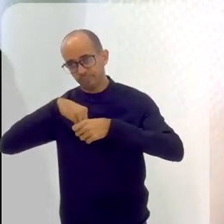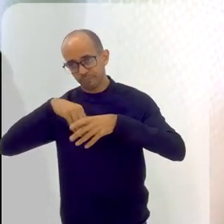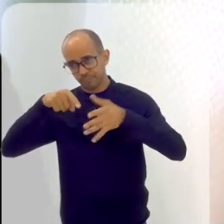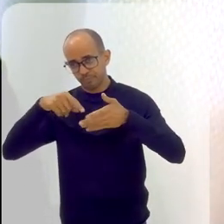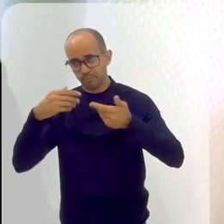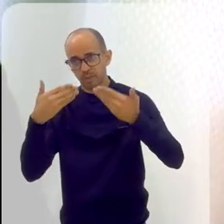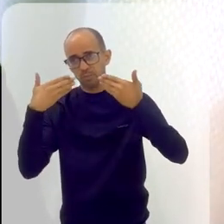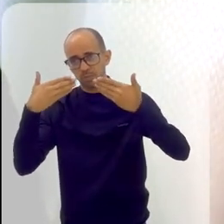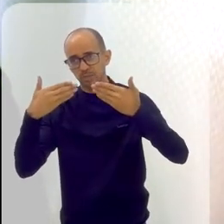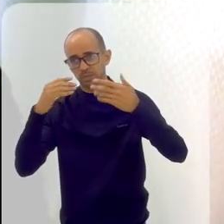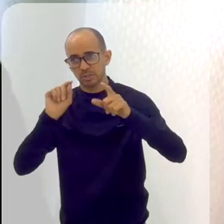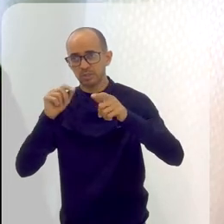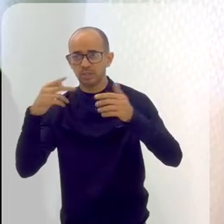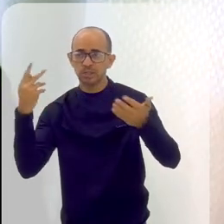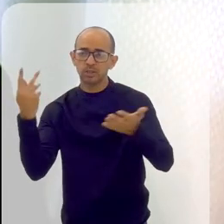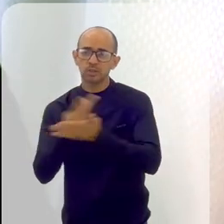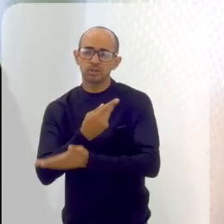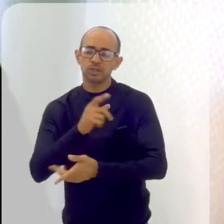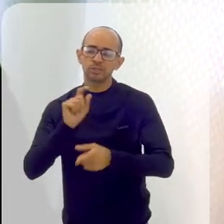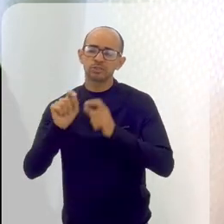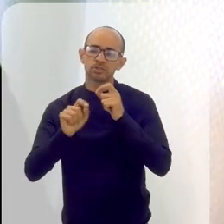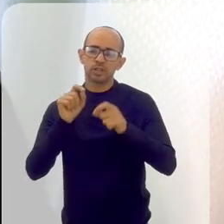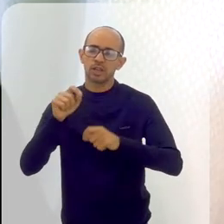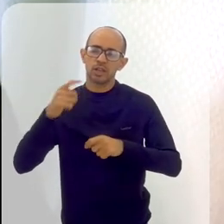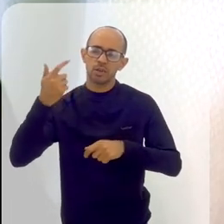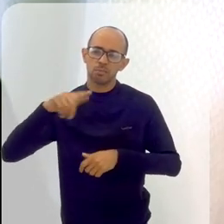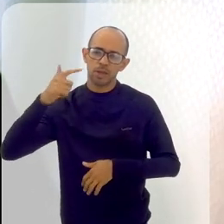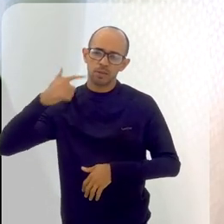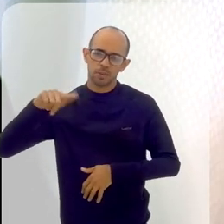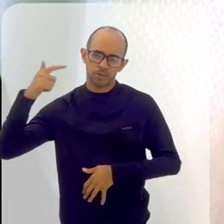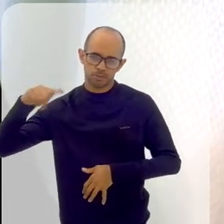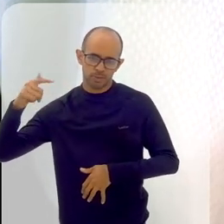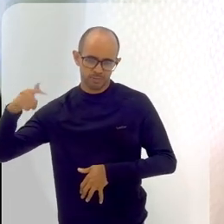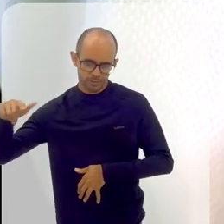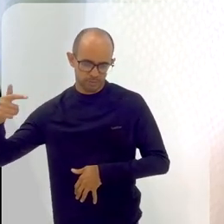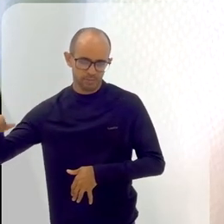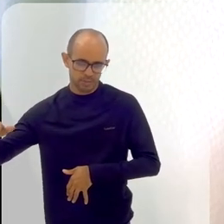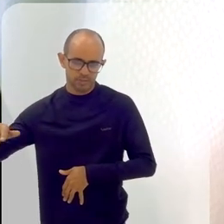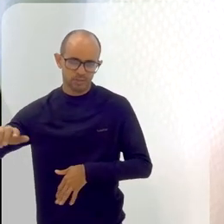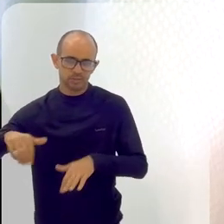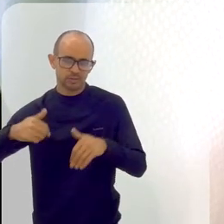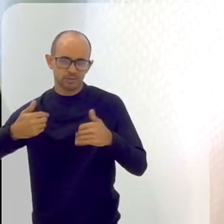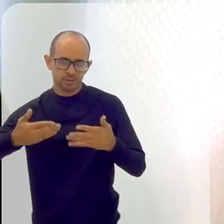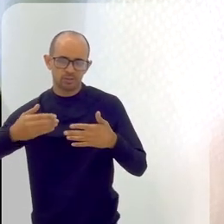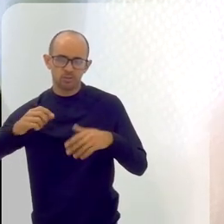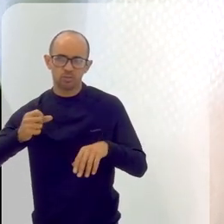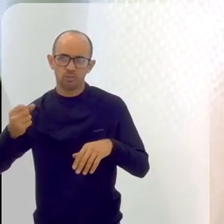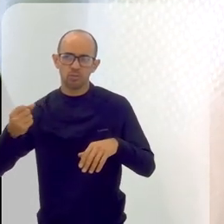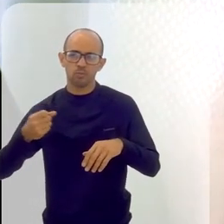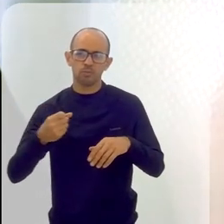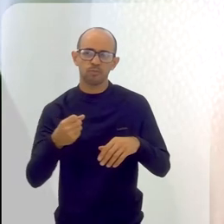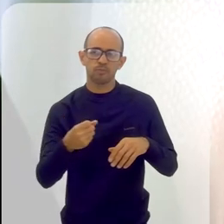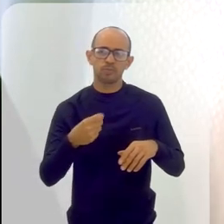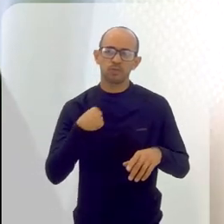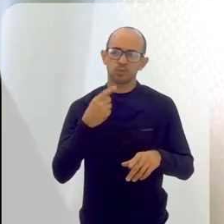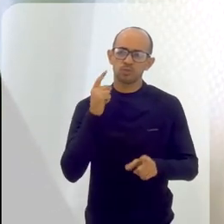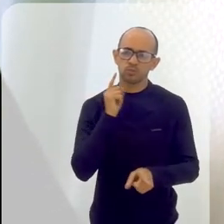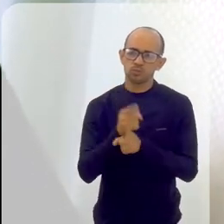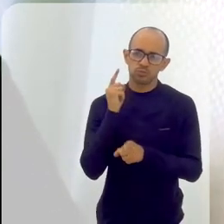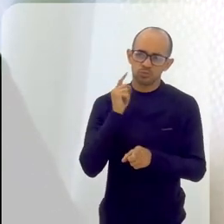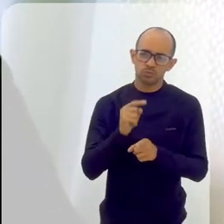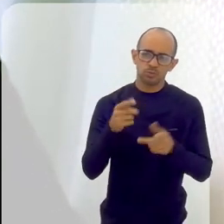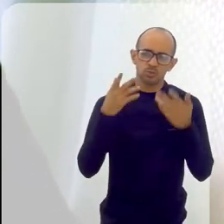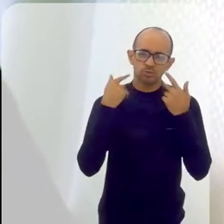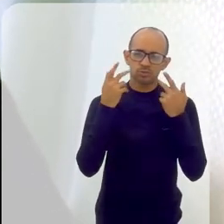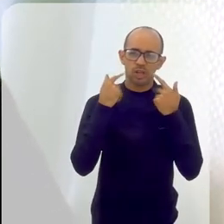como que funciona a apresentação do Lambi-Lambi? Ela se repete várias vezes a cada espectador que chega. E aí, quando eu descobri o Teatro Lambi-Lambi, eu decidi